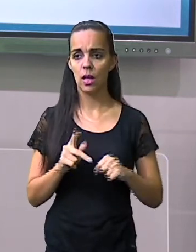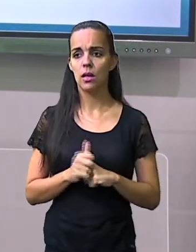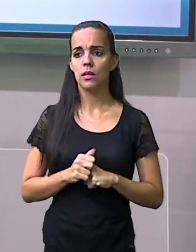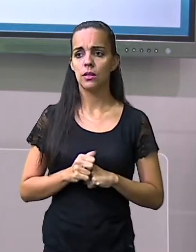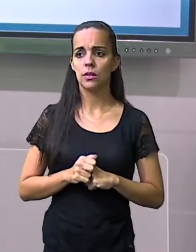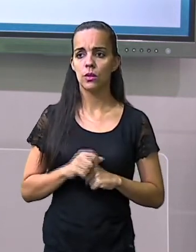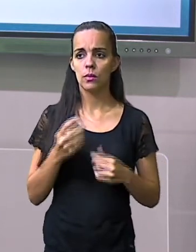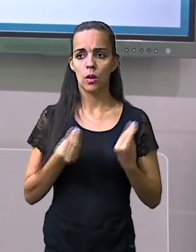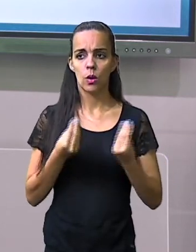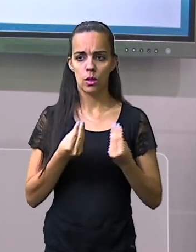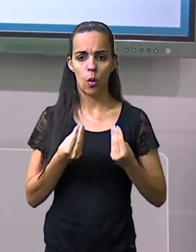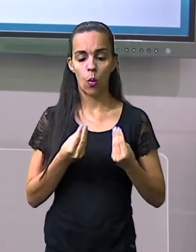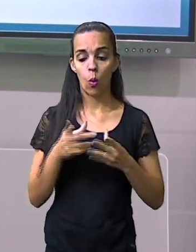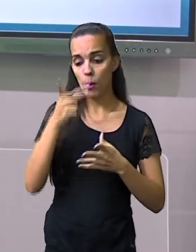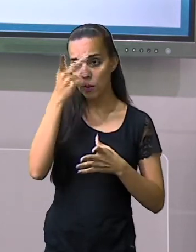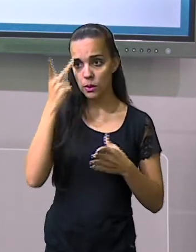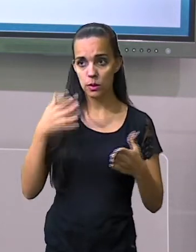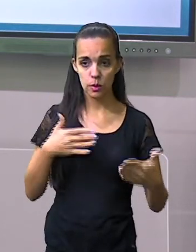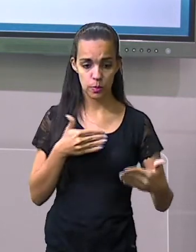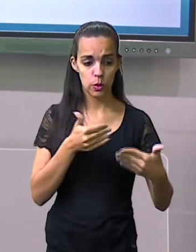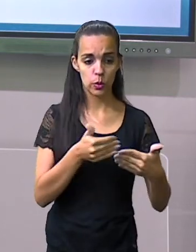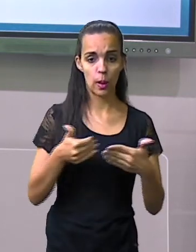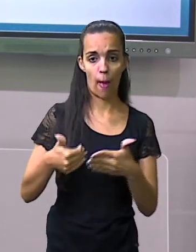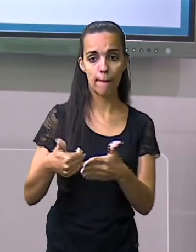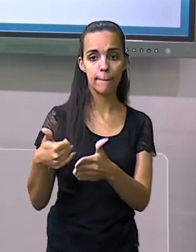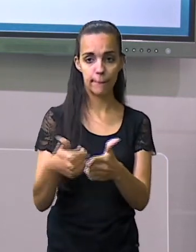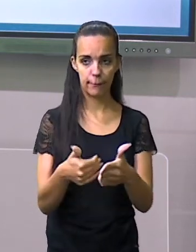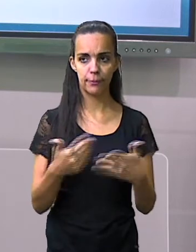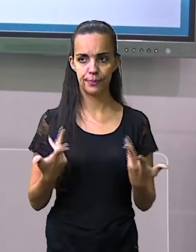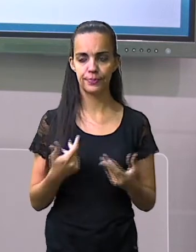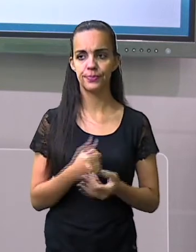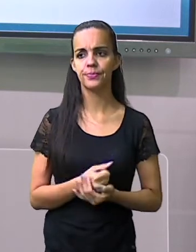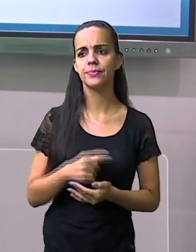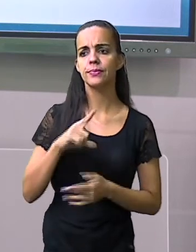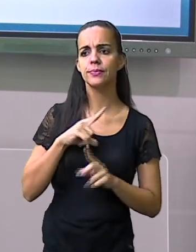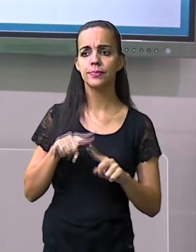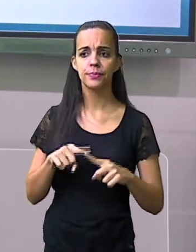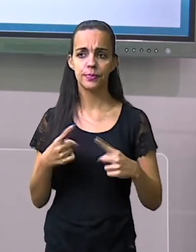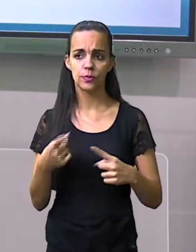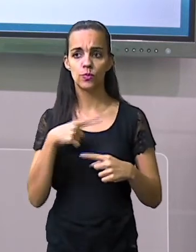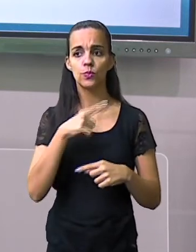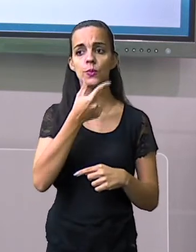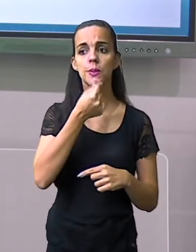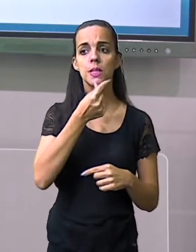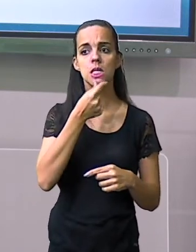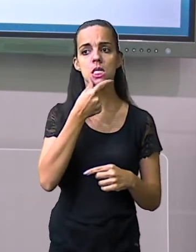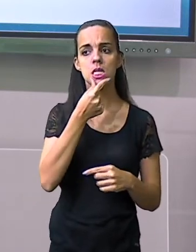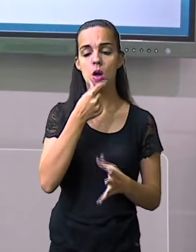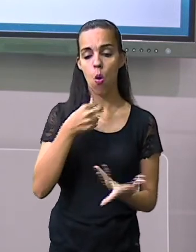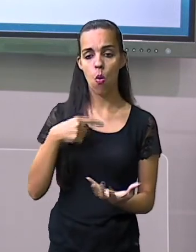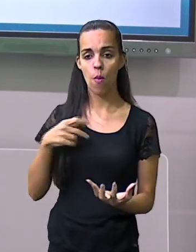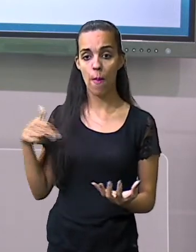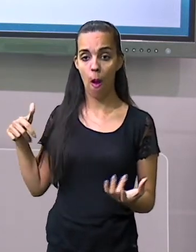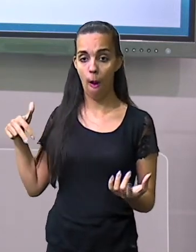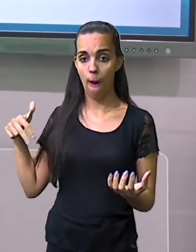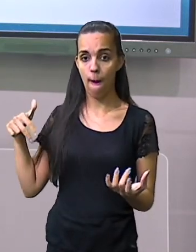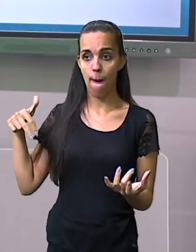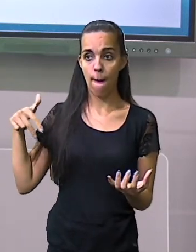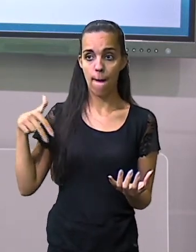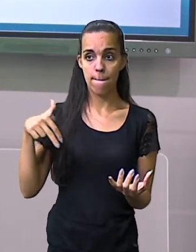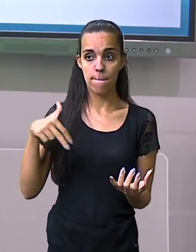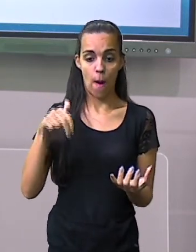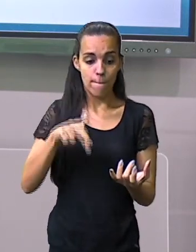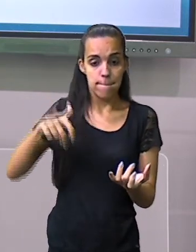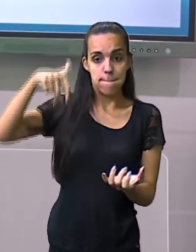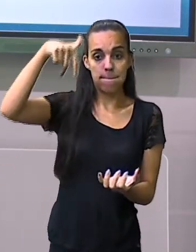da sua posição diante dele. Mas, o momento em que o menino, ele se aproxima da fogueira ou